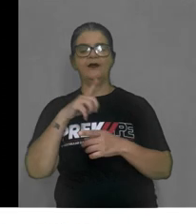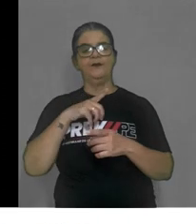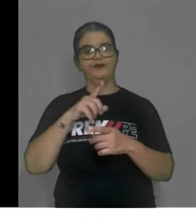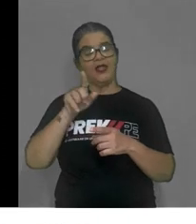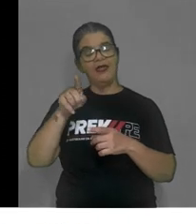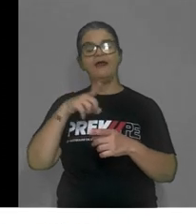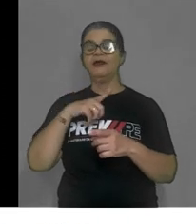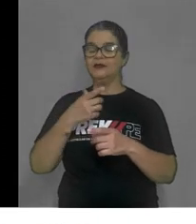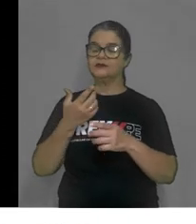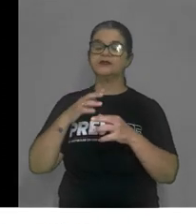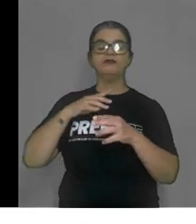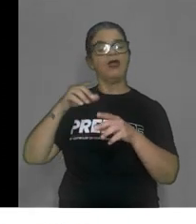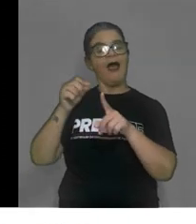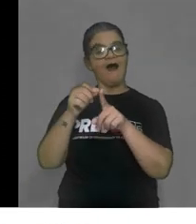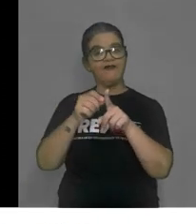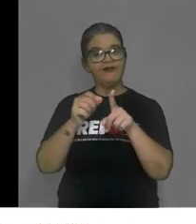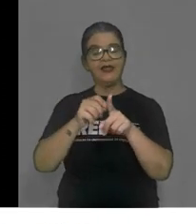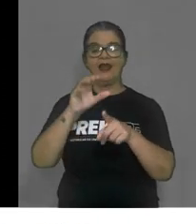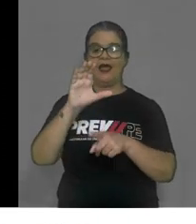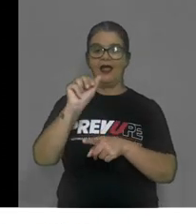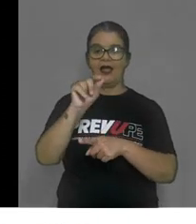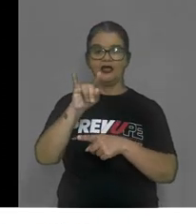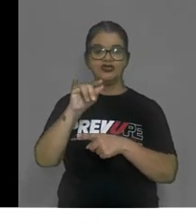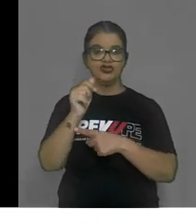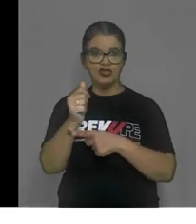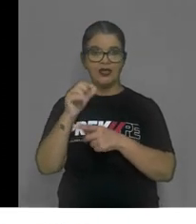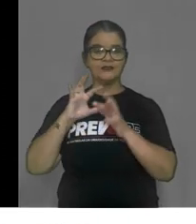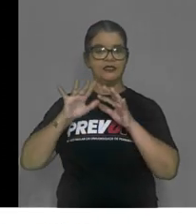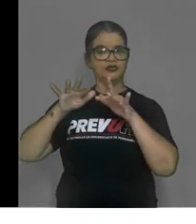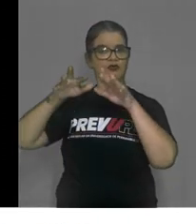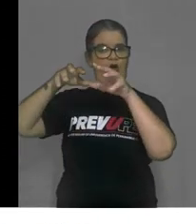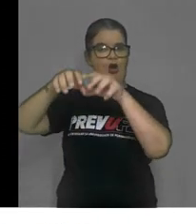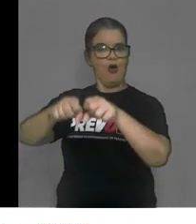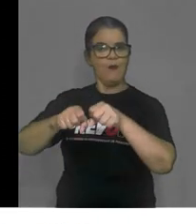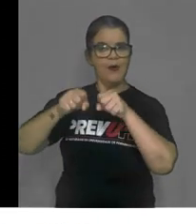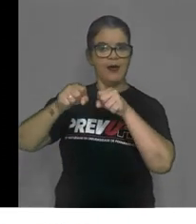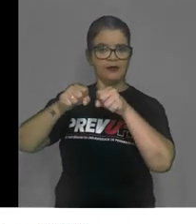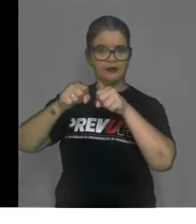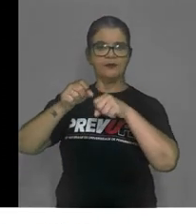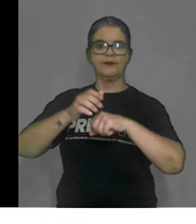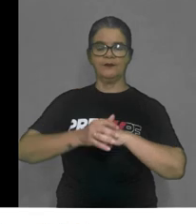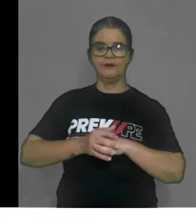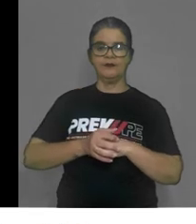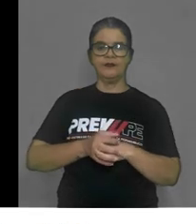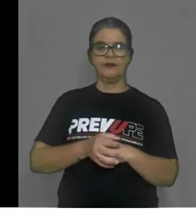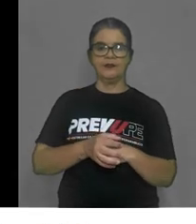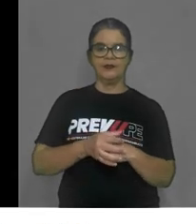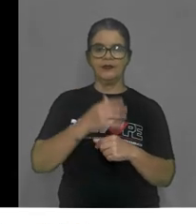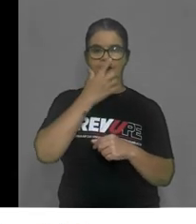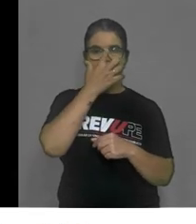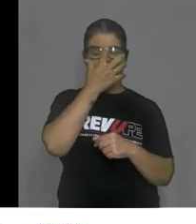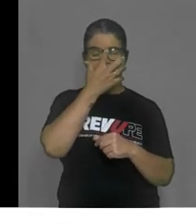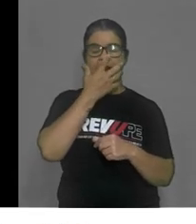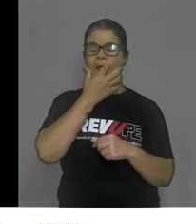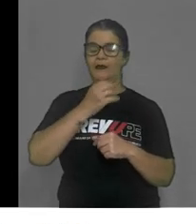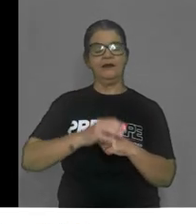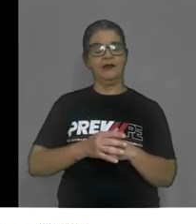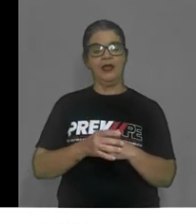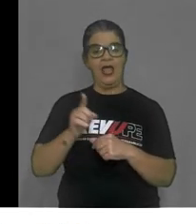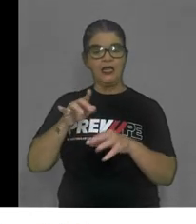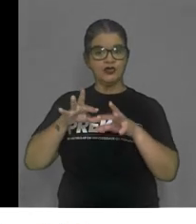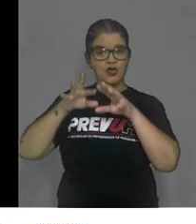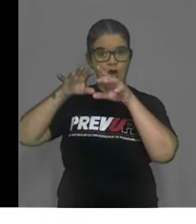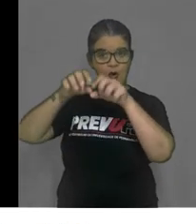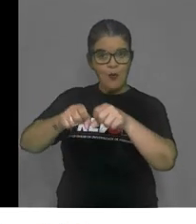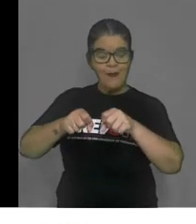e, segunda, eles ocuparam a vila de